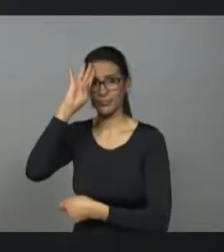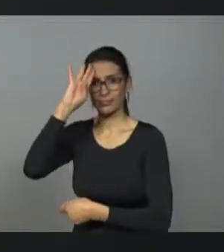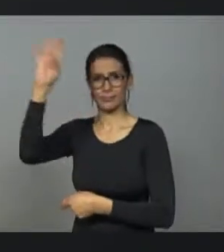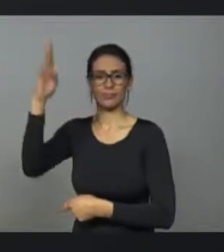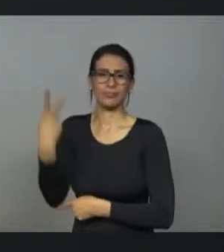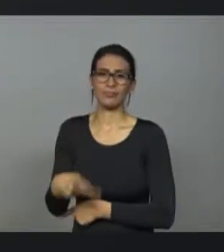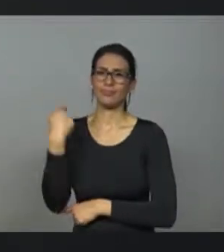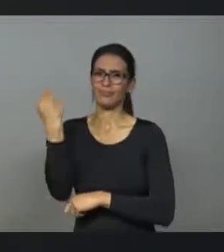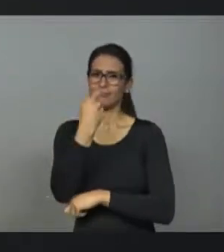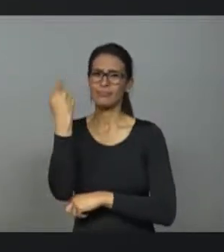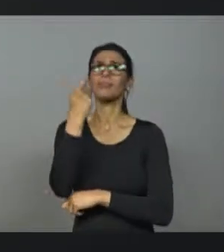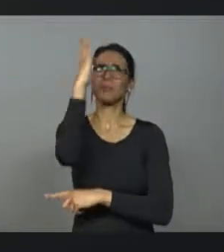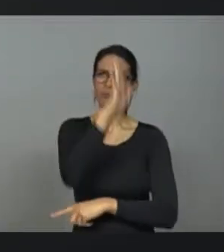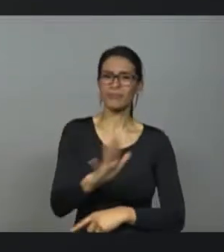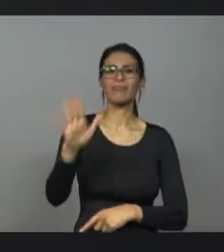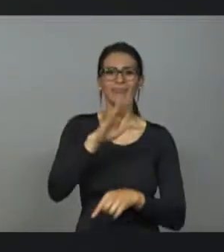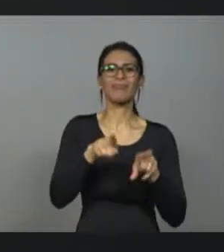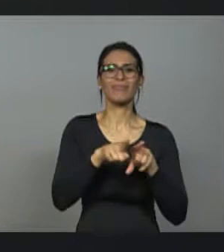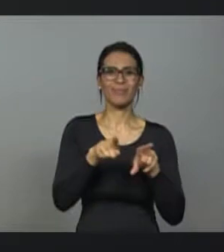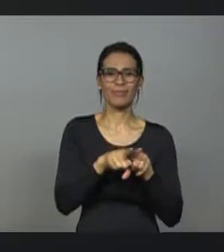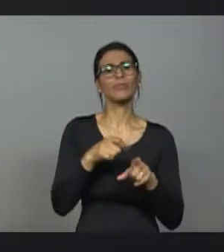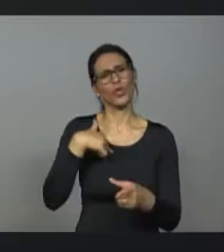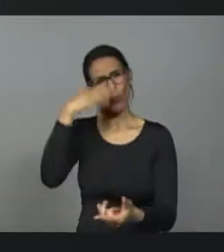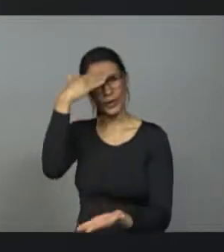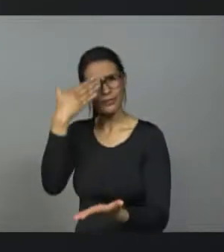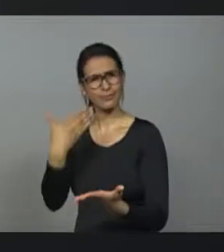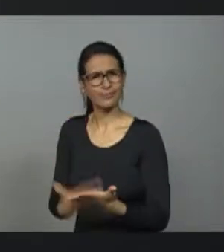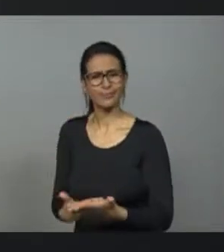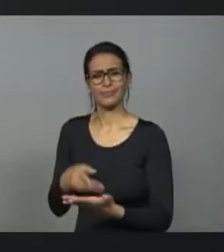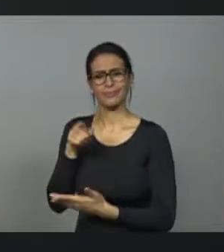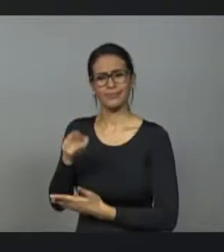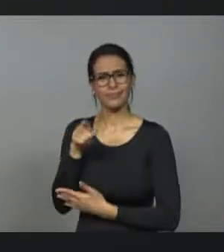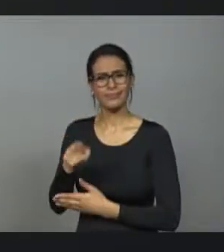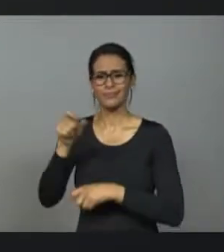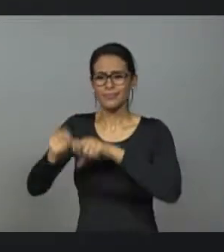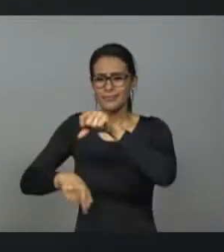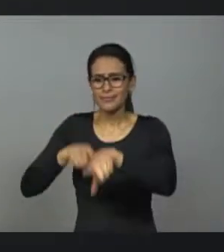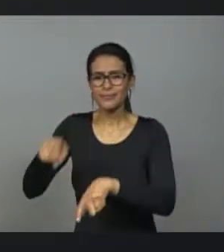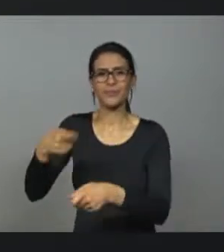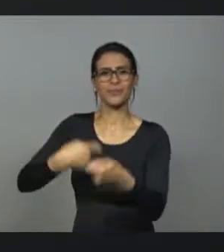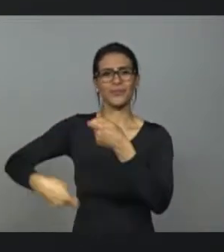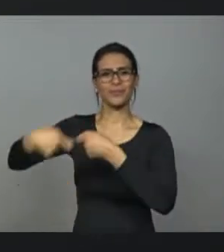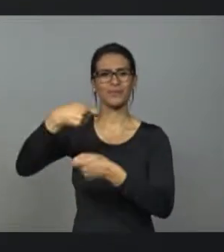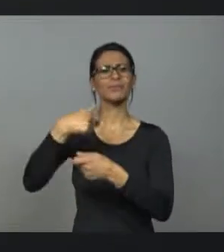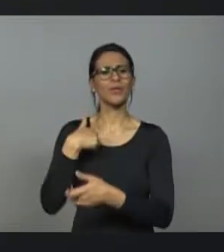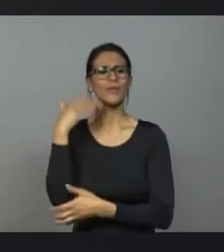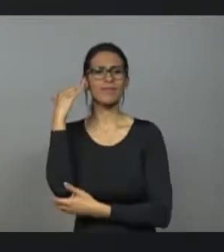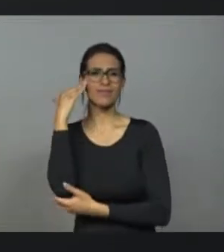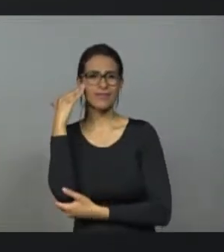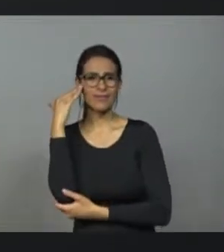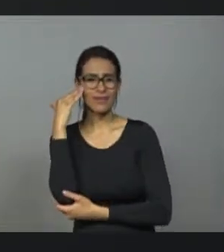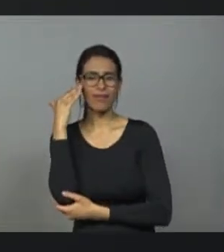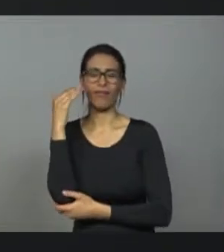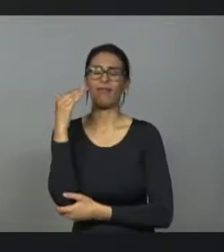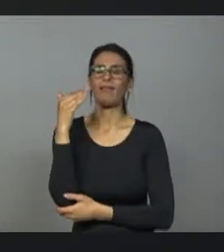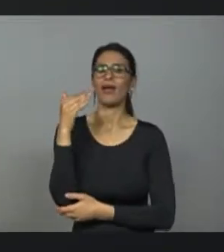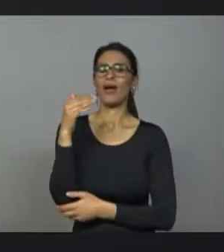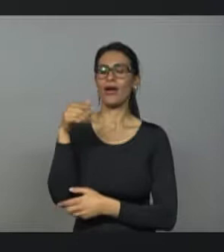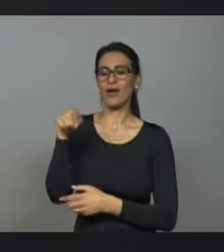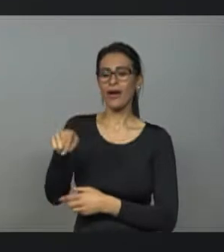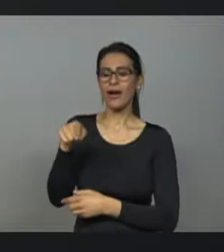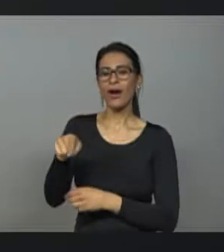acredito no agronegócio e sei que o produtor rural é o maior parceiro da